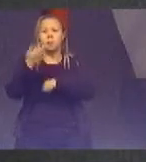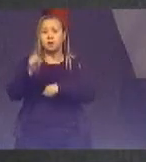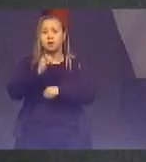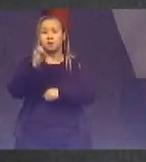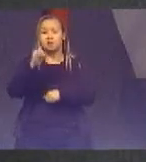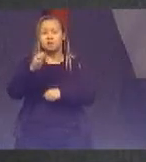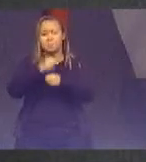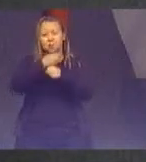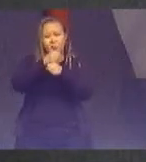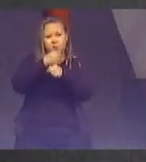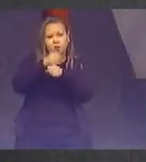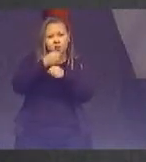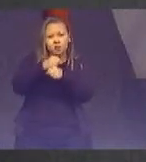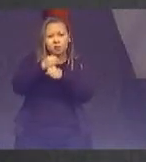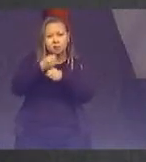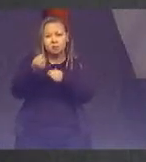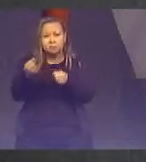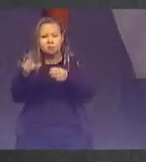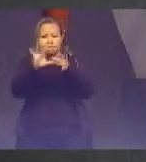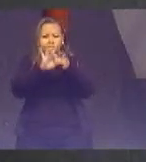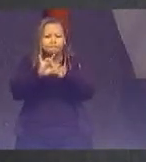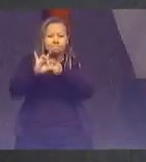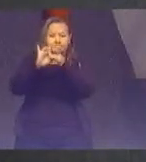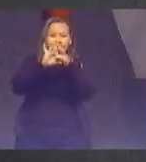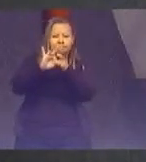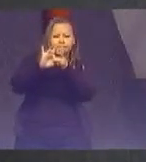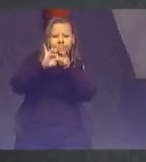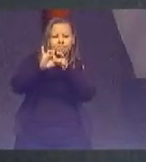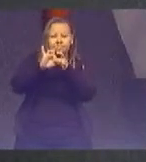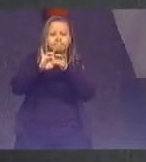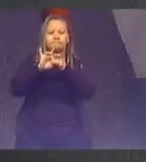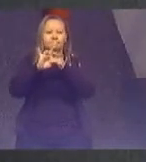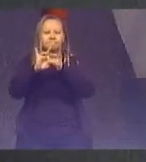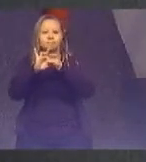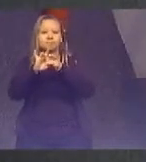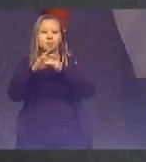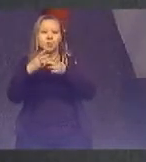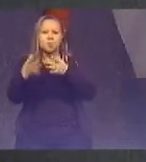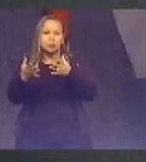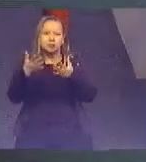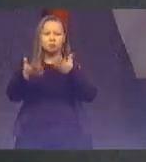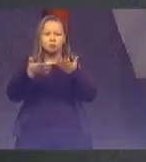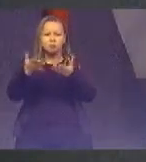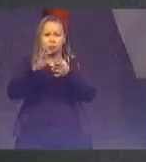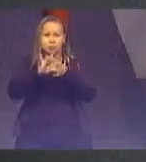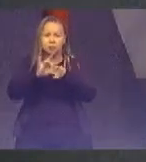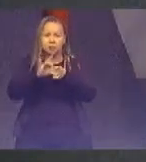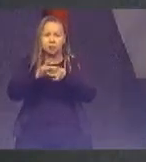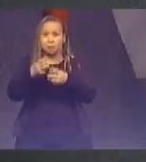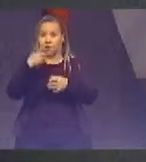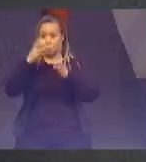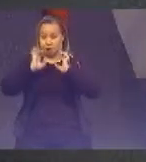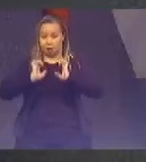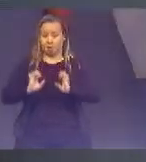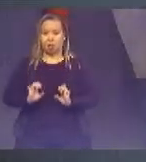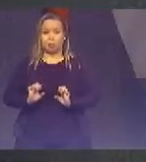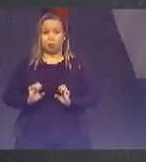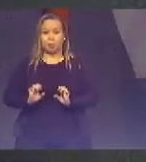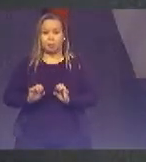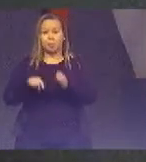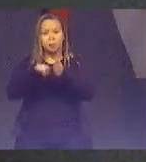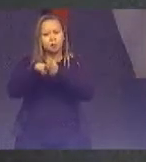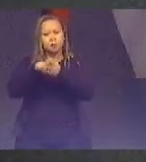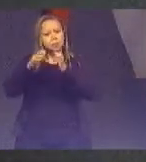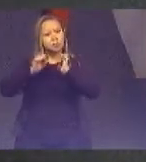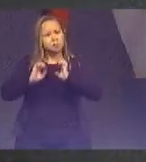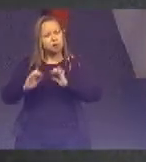construir uma sinergia Muito se falou aqui na questão ética Então a questão ética que